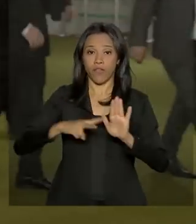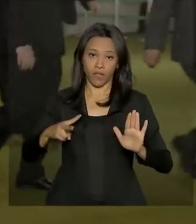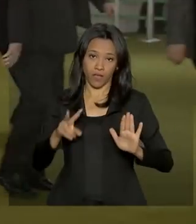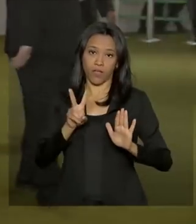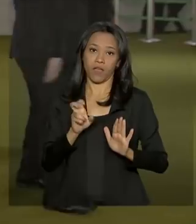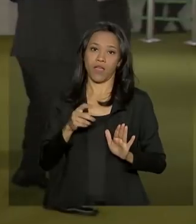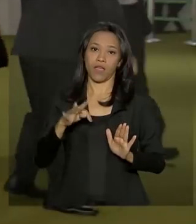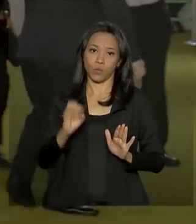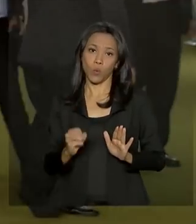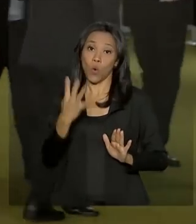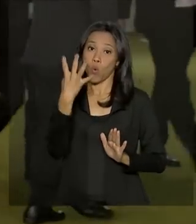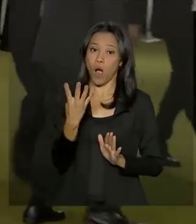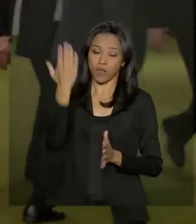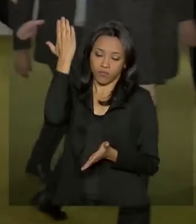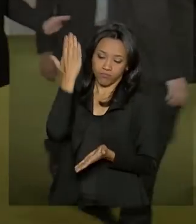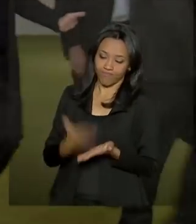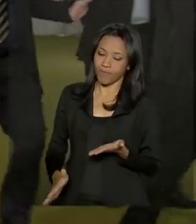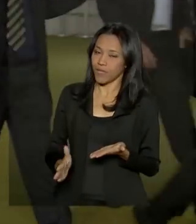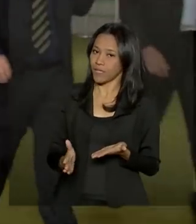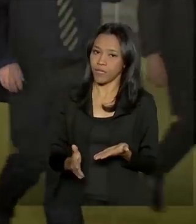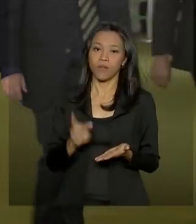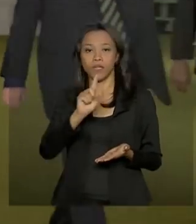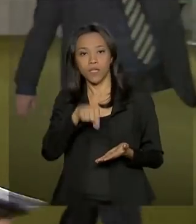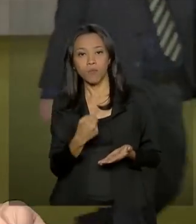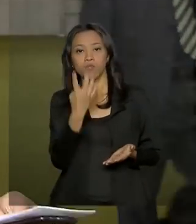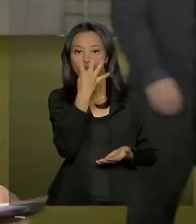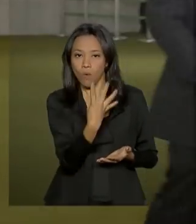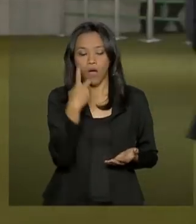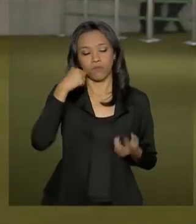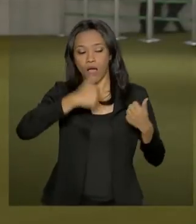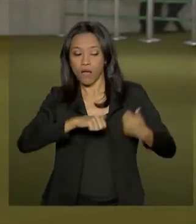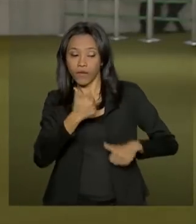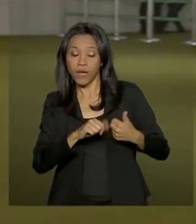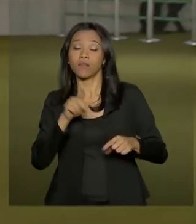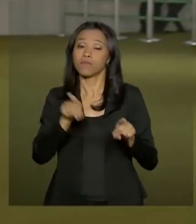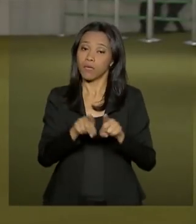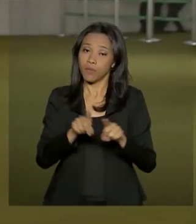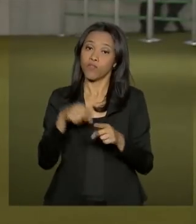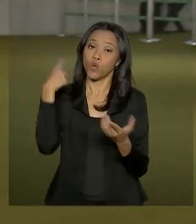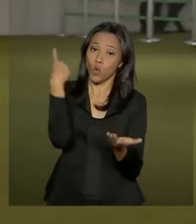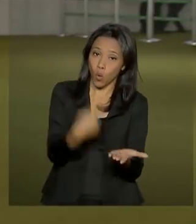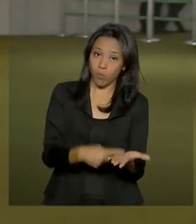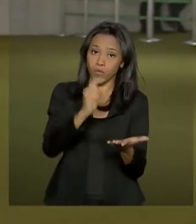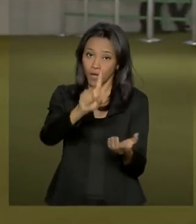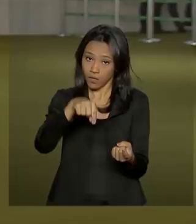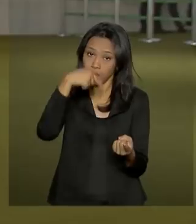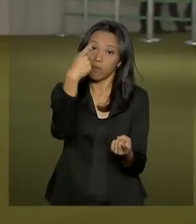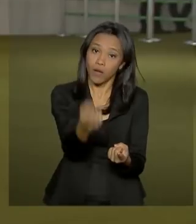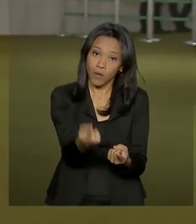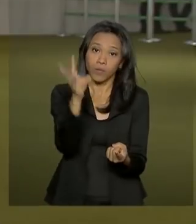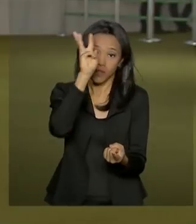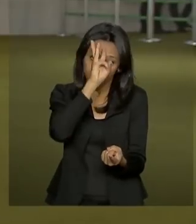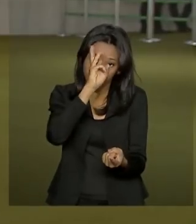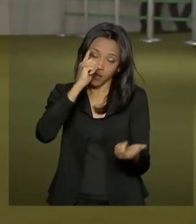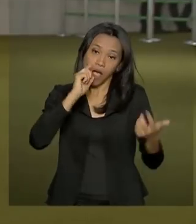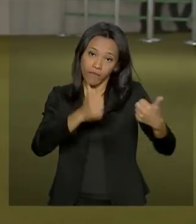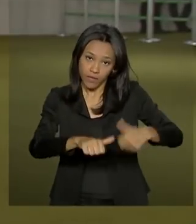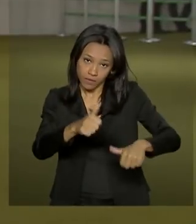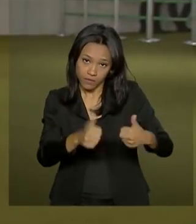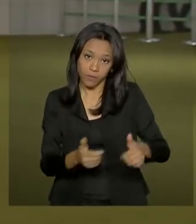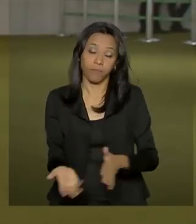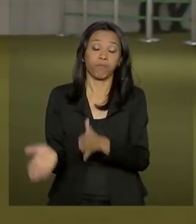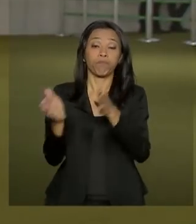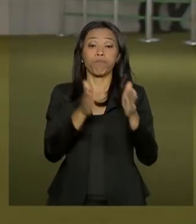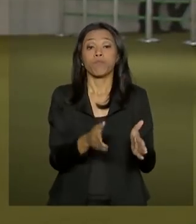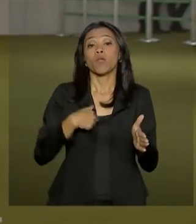quatro foram derrubados e outros quatro serão analisados numa outra sessão que foi marcada também para a próxima terça-feira. E para finalizar, a Câmara